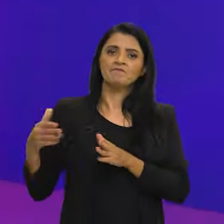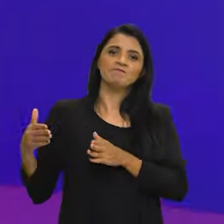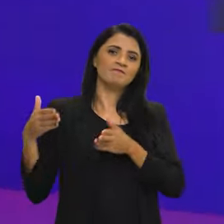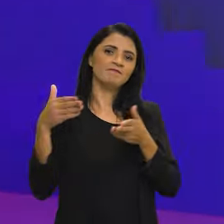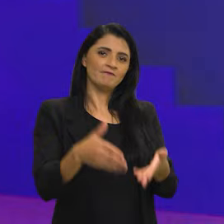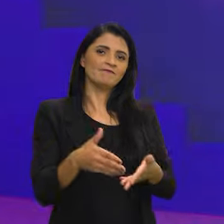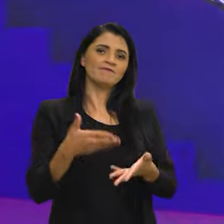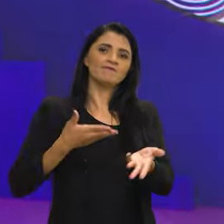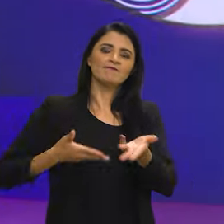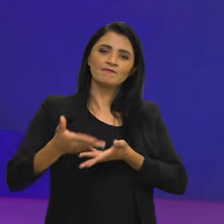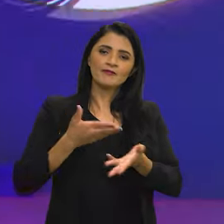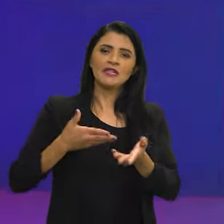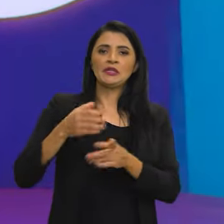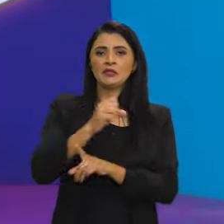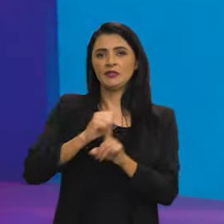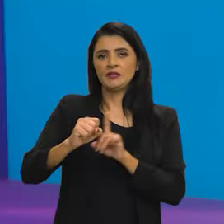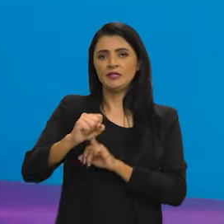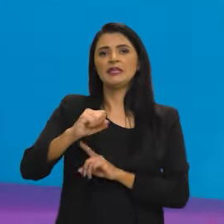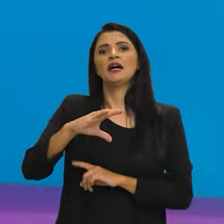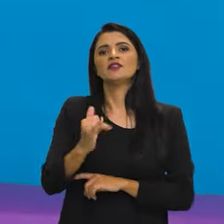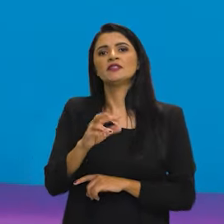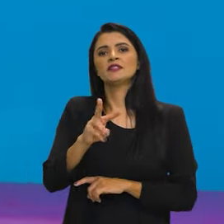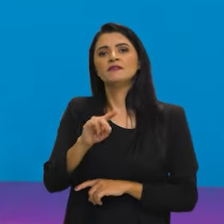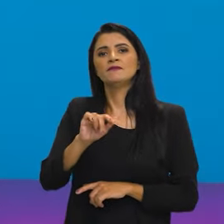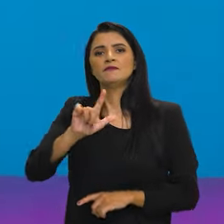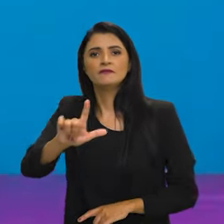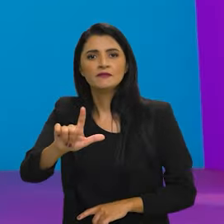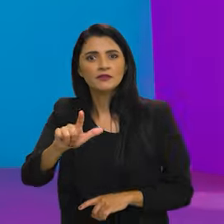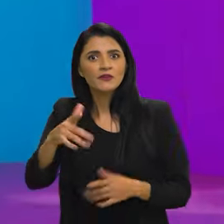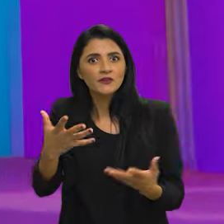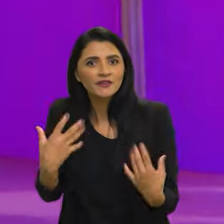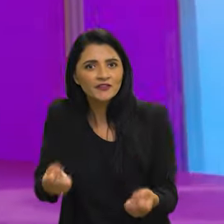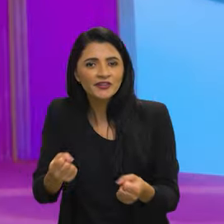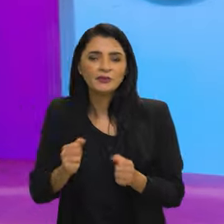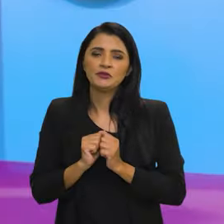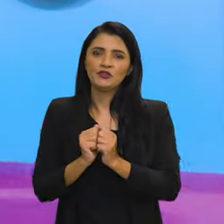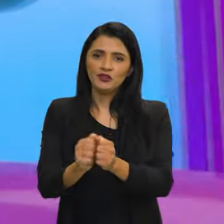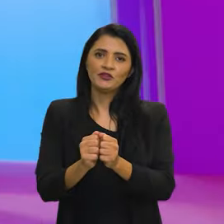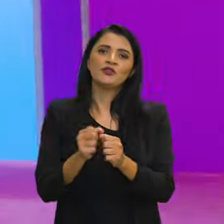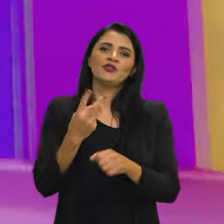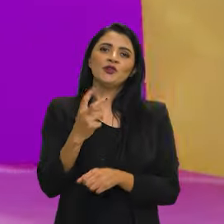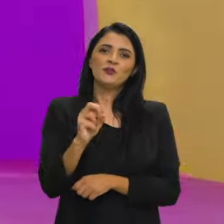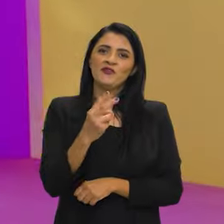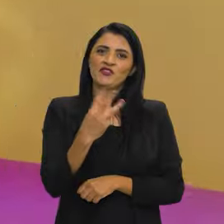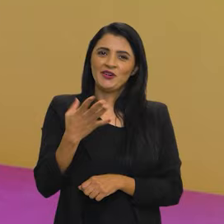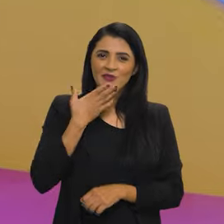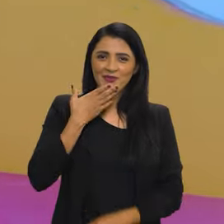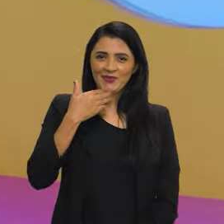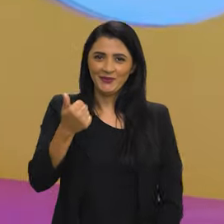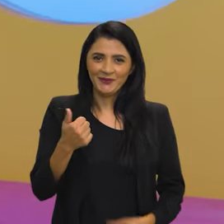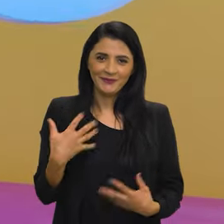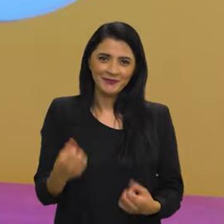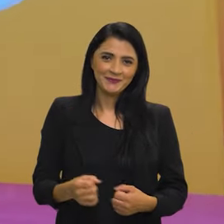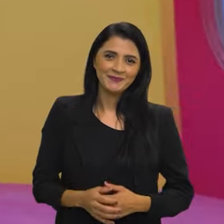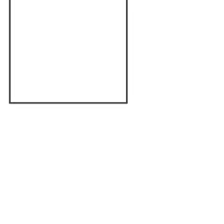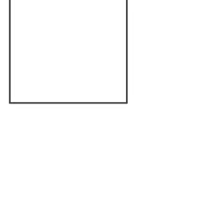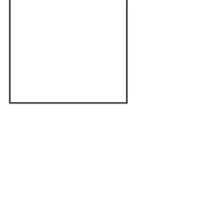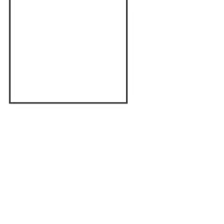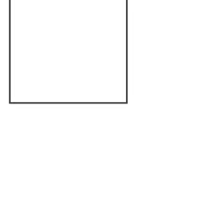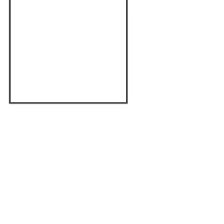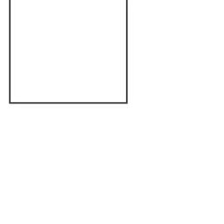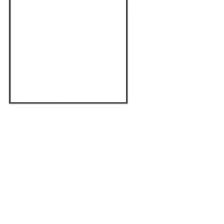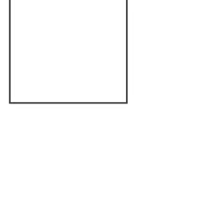também da participação e do engajamento da sociedade civil então vamos juntos fazer um 2024 ainda melhor